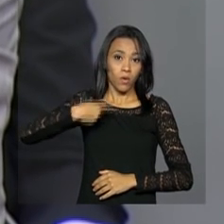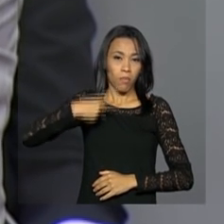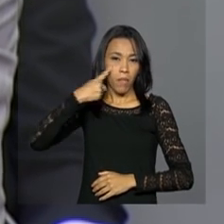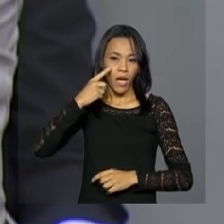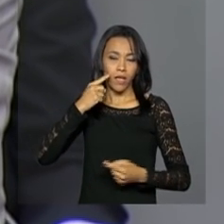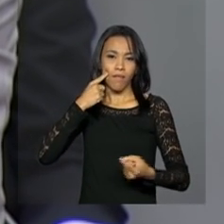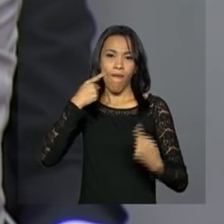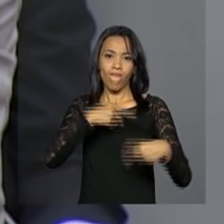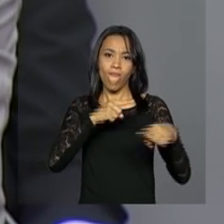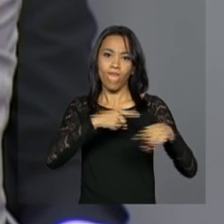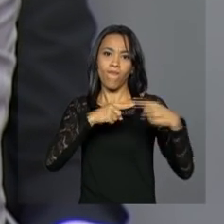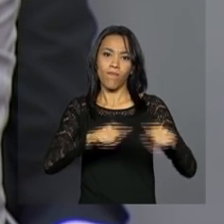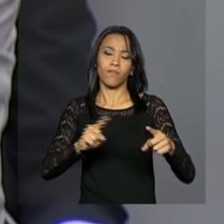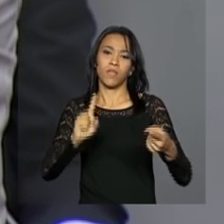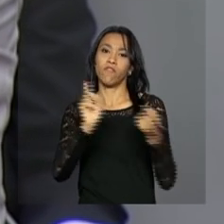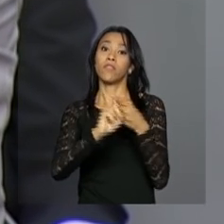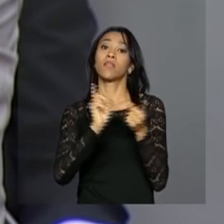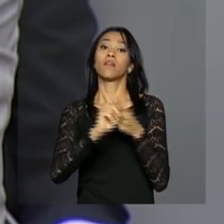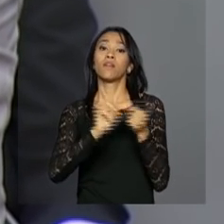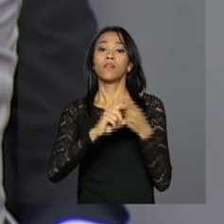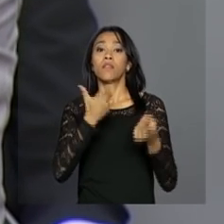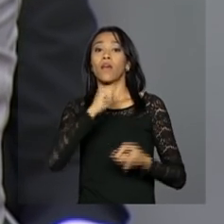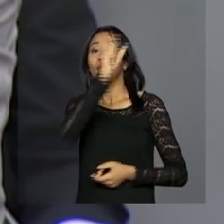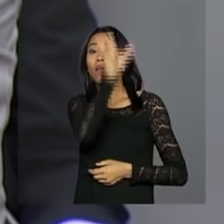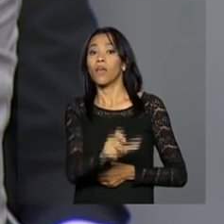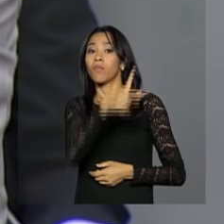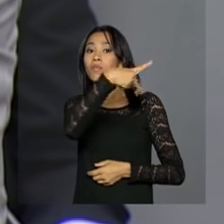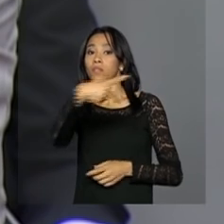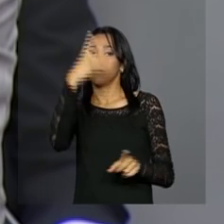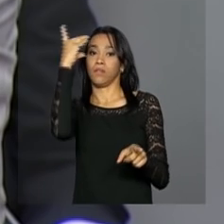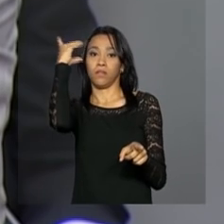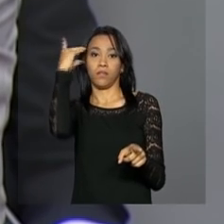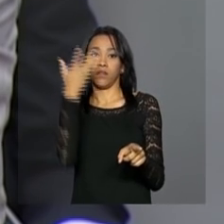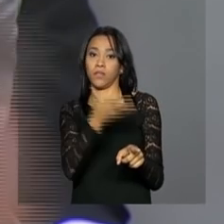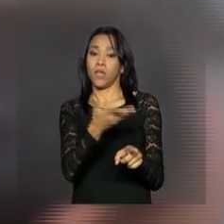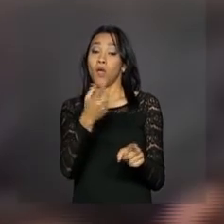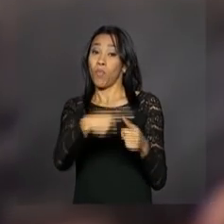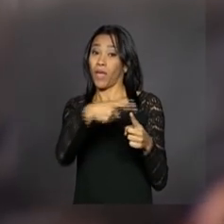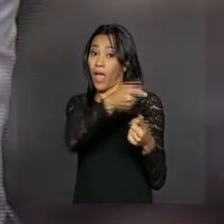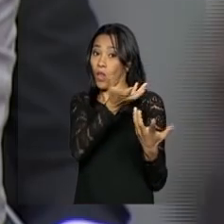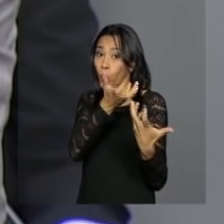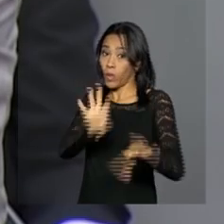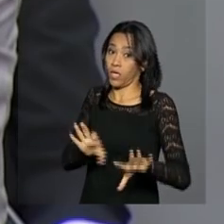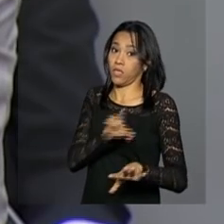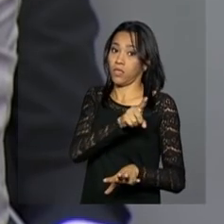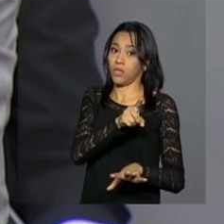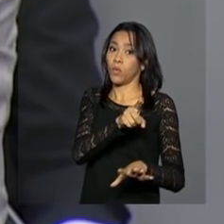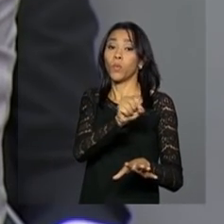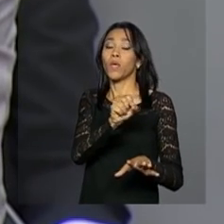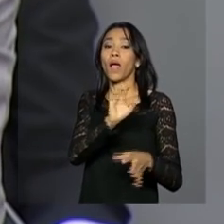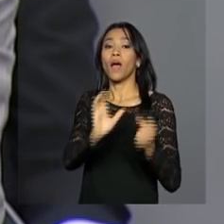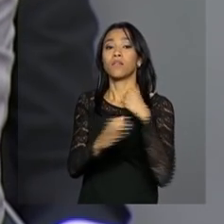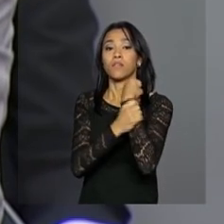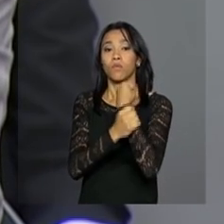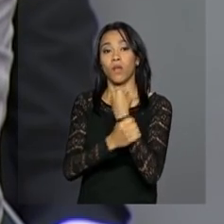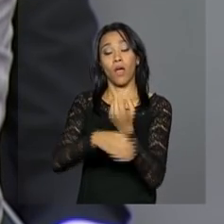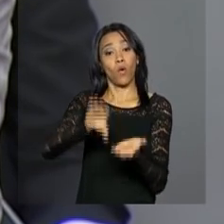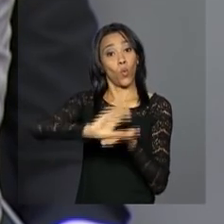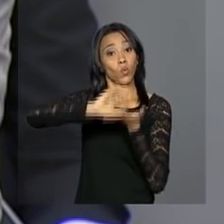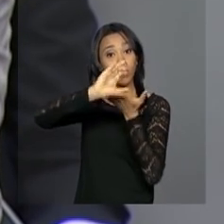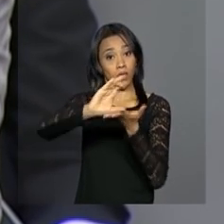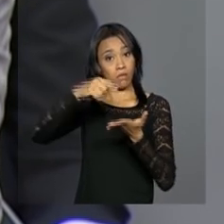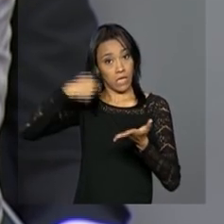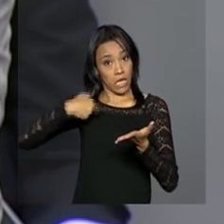uma retaliação ao chefe do Executivo. Porque esta se recusara a garantir no Conselho de Ética, ao qual ele estava